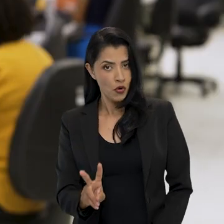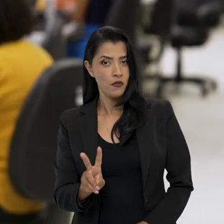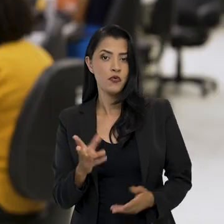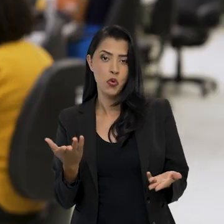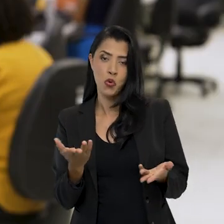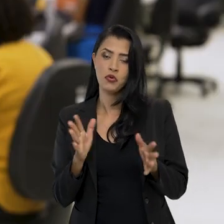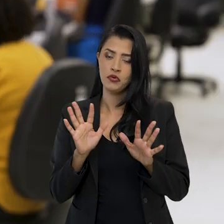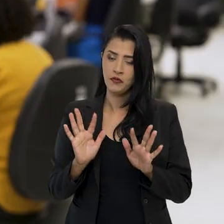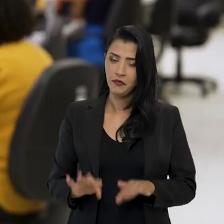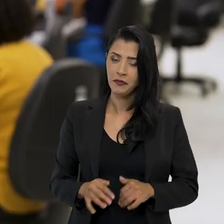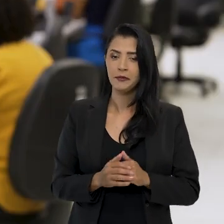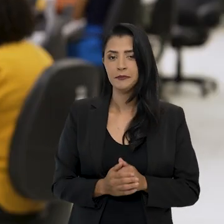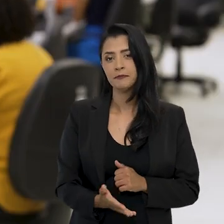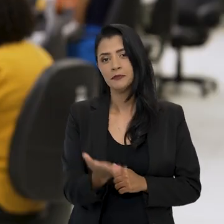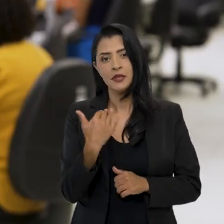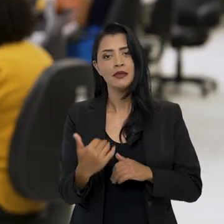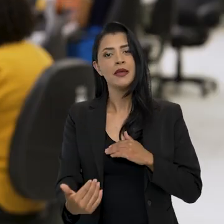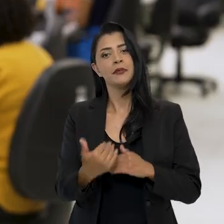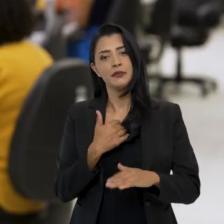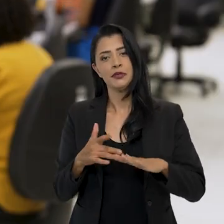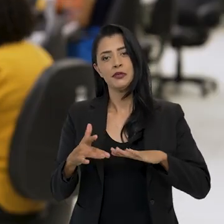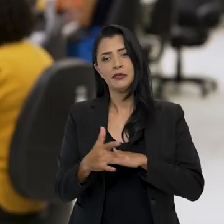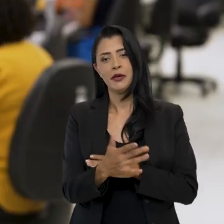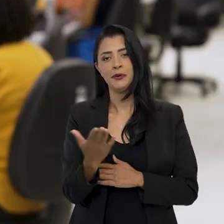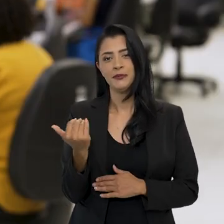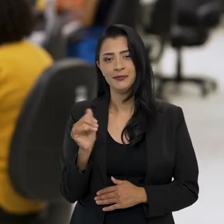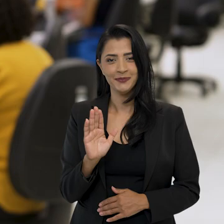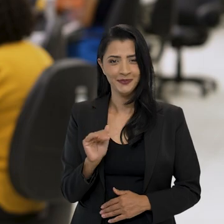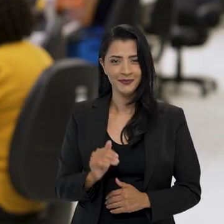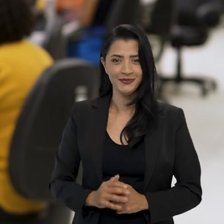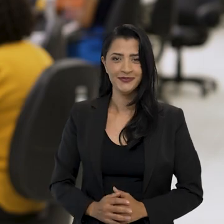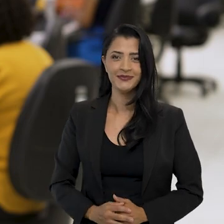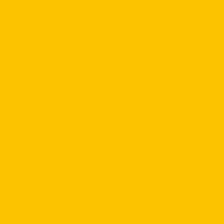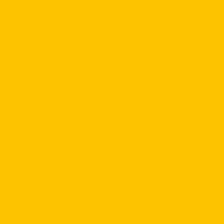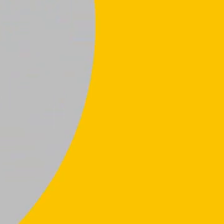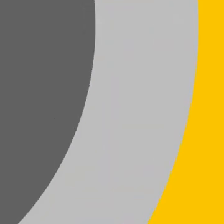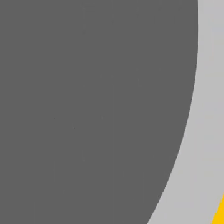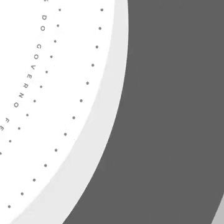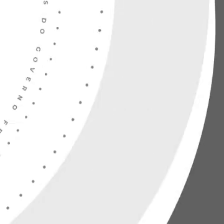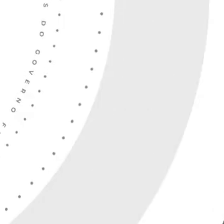Ponto Gov de hoje fica por aqui. Sigam com a gente nas redes sociais.